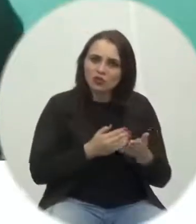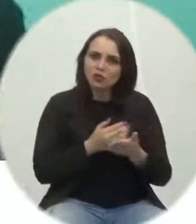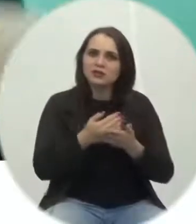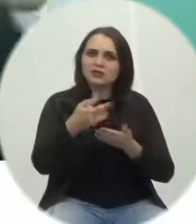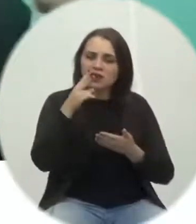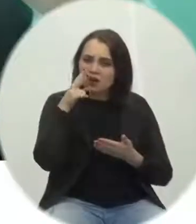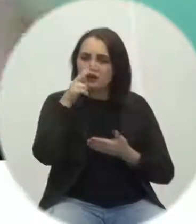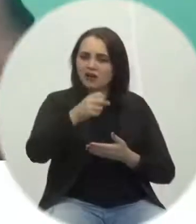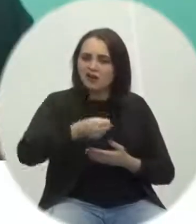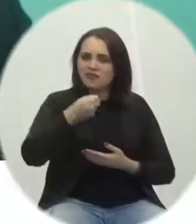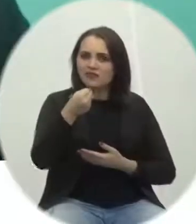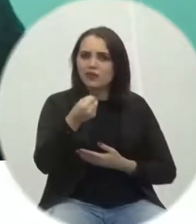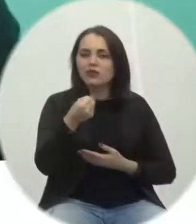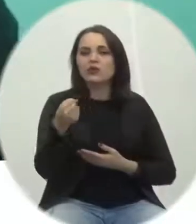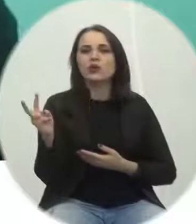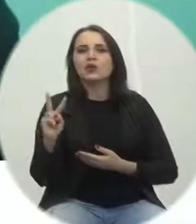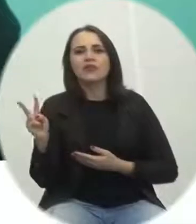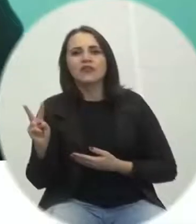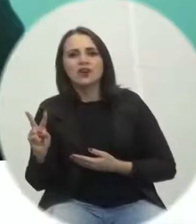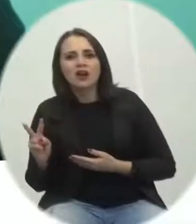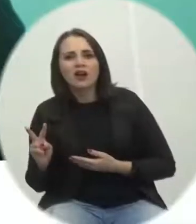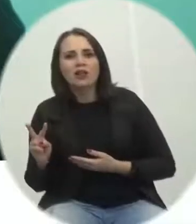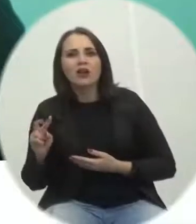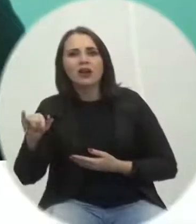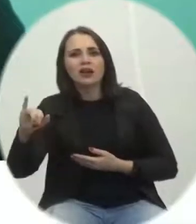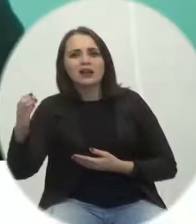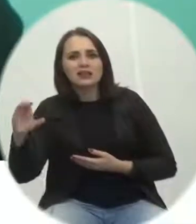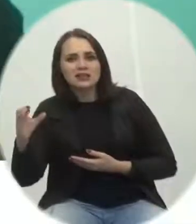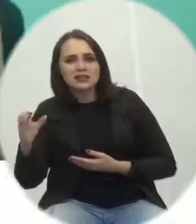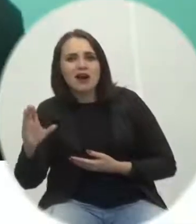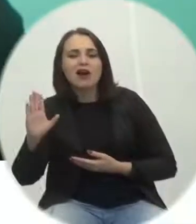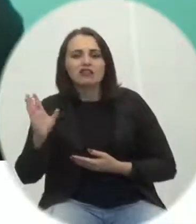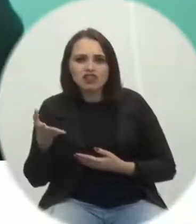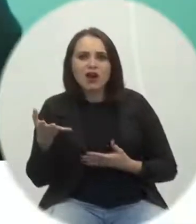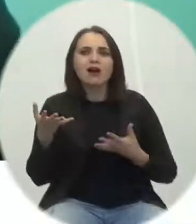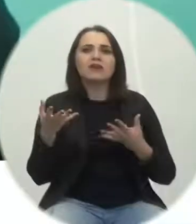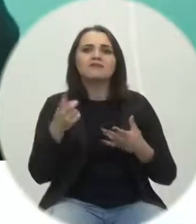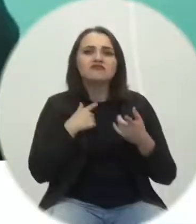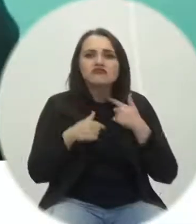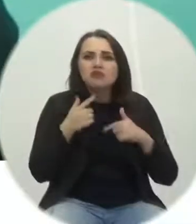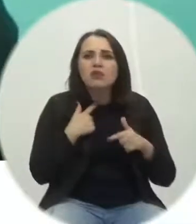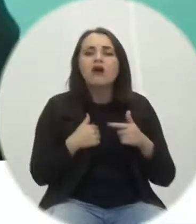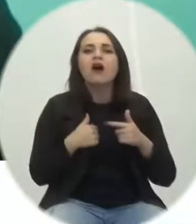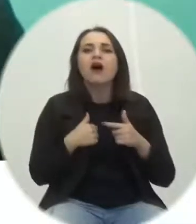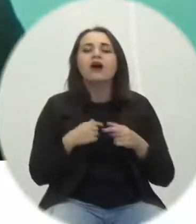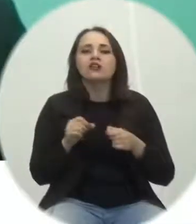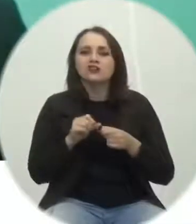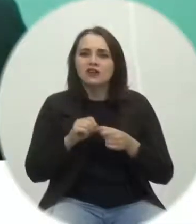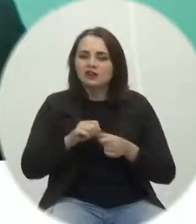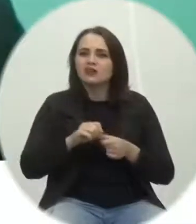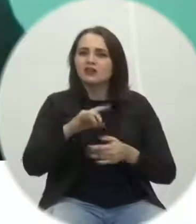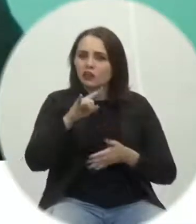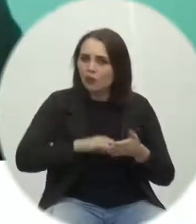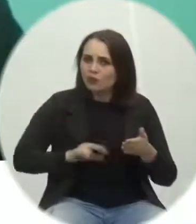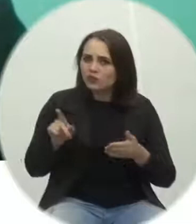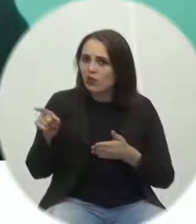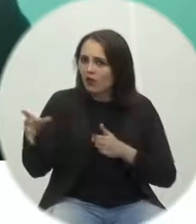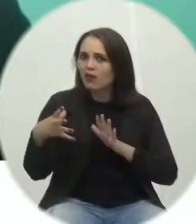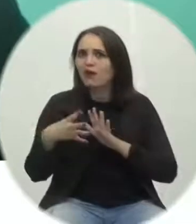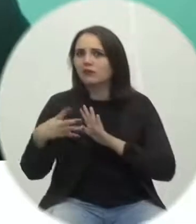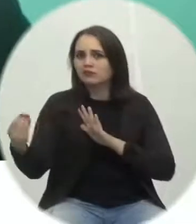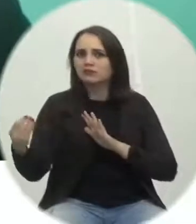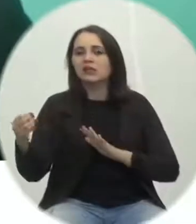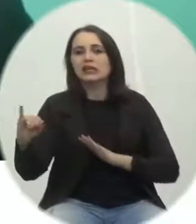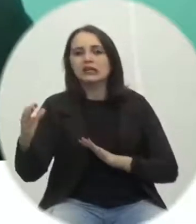-força o vereador Davi Nazário e Sara já tem vontade de protocolar a mesma moção outros vereadores também tem